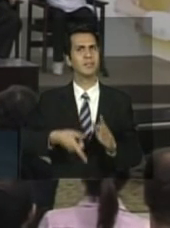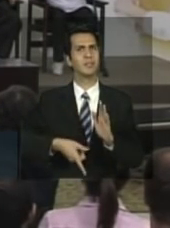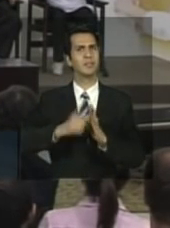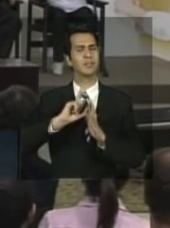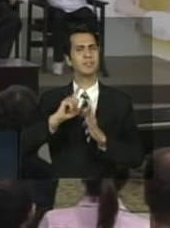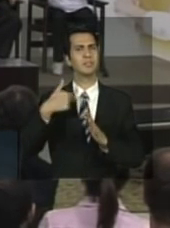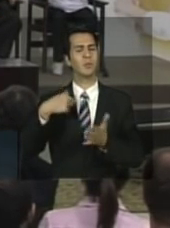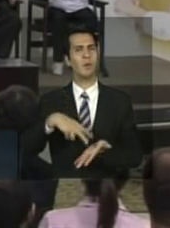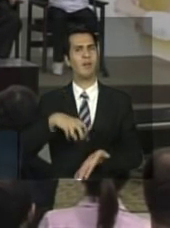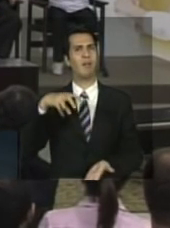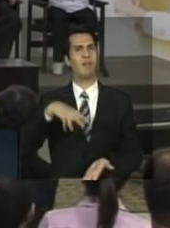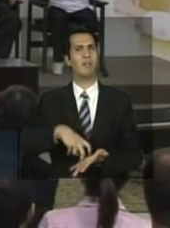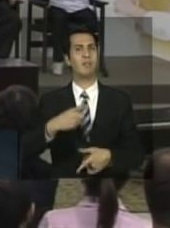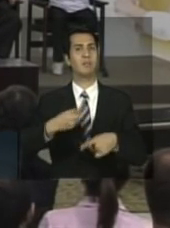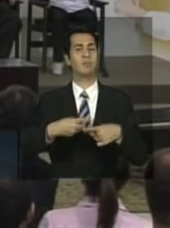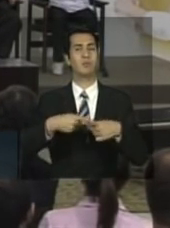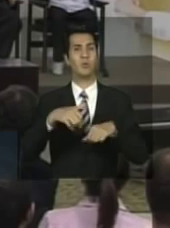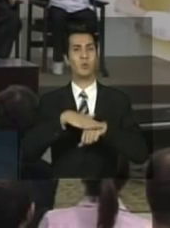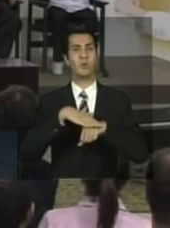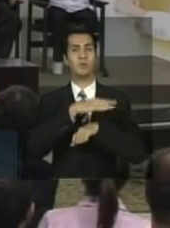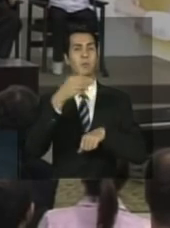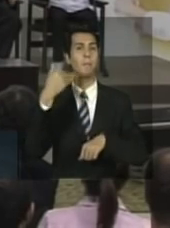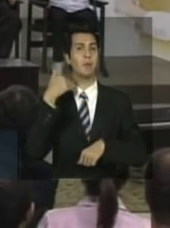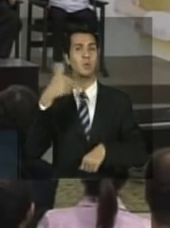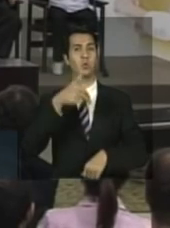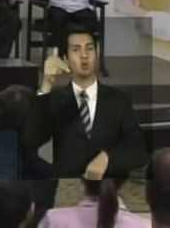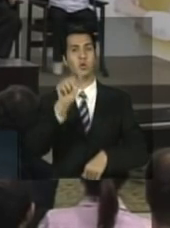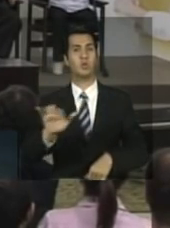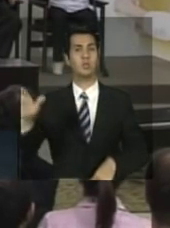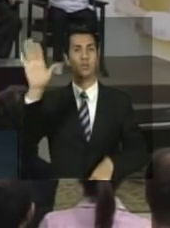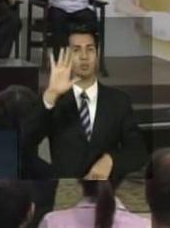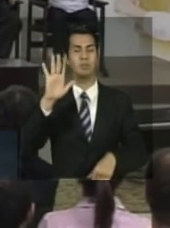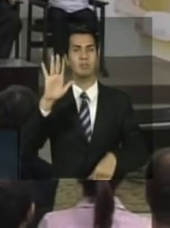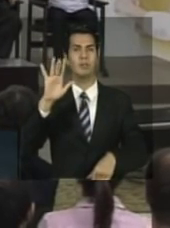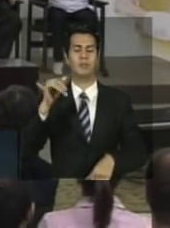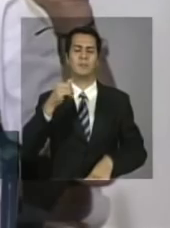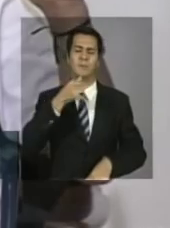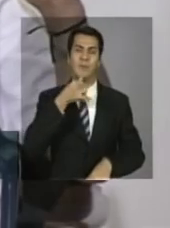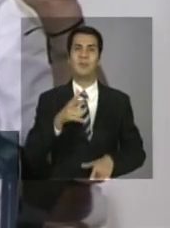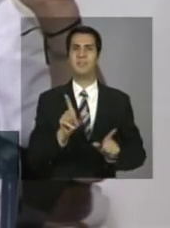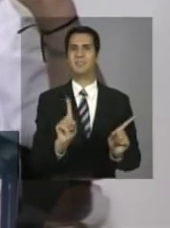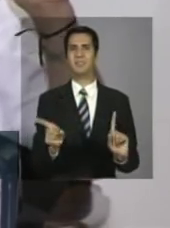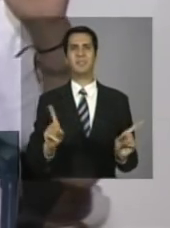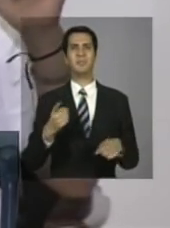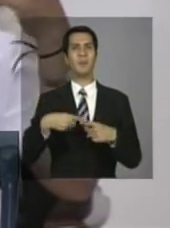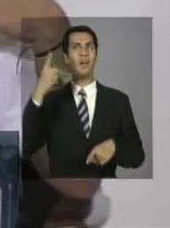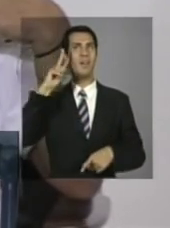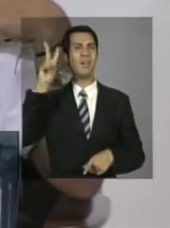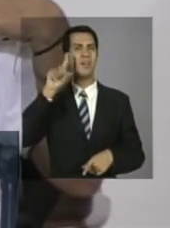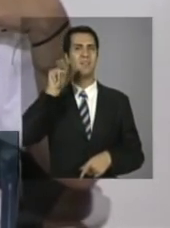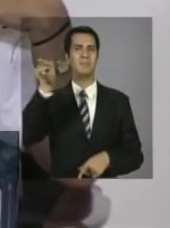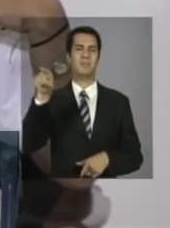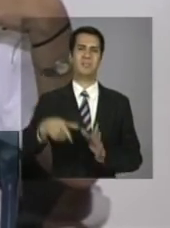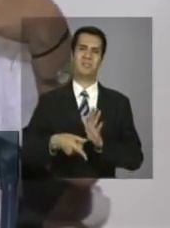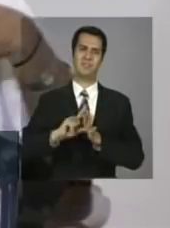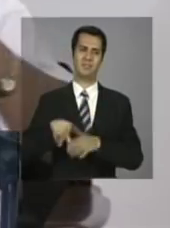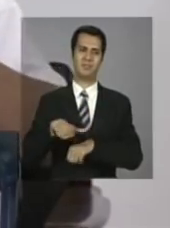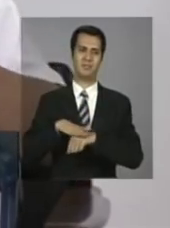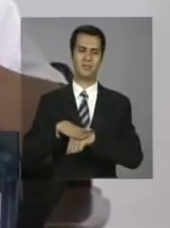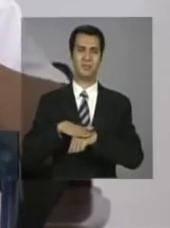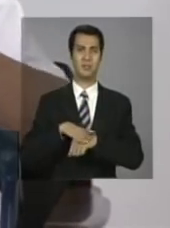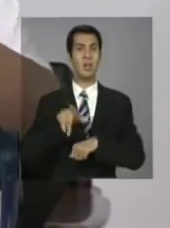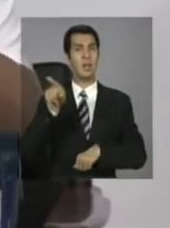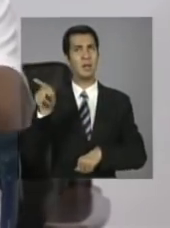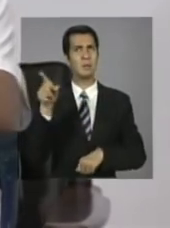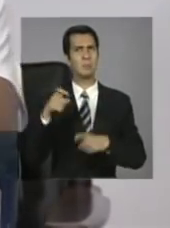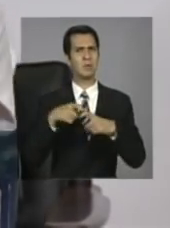minha consultora do Banco do Nordeste. Não desanimei por isso. Bom, ele está dizendo que eu